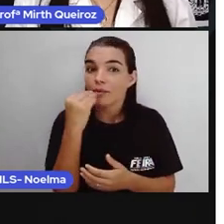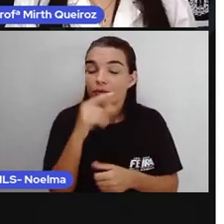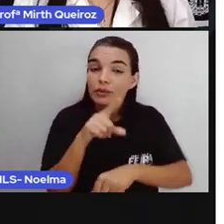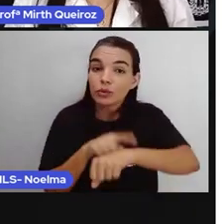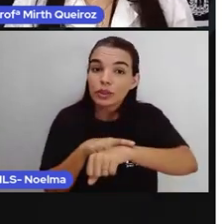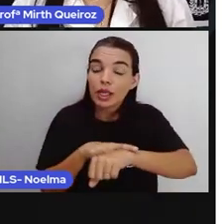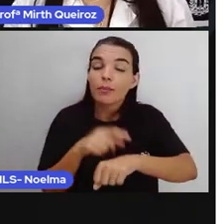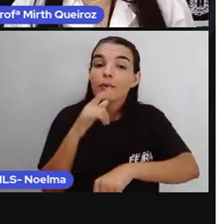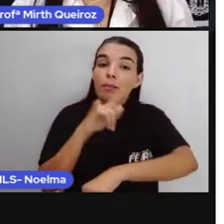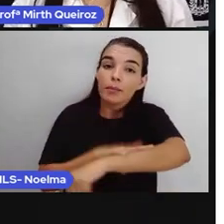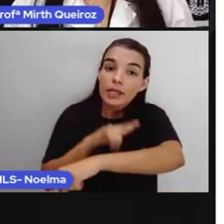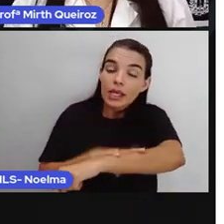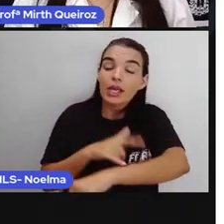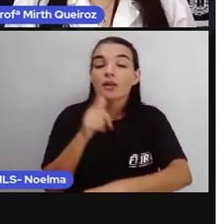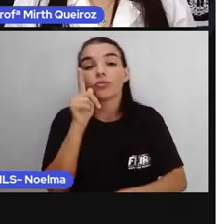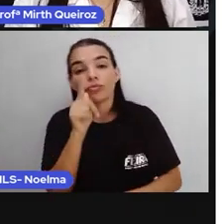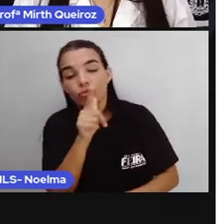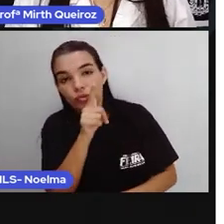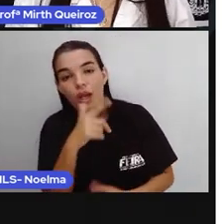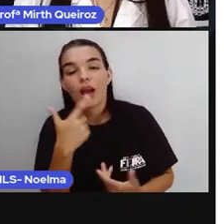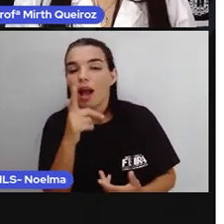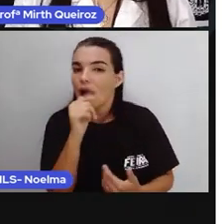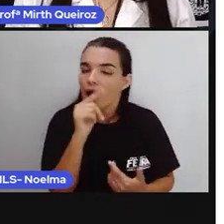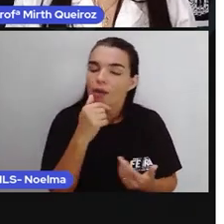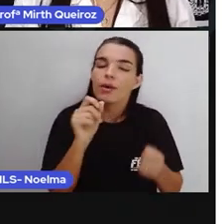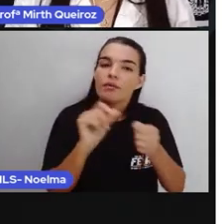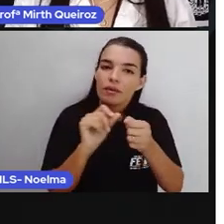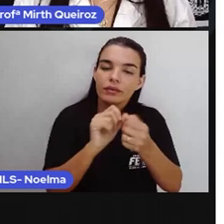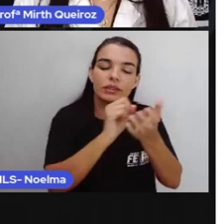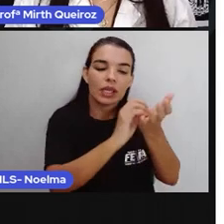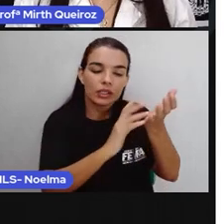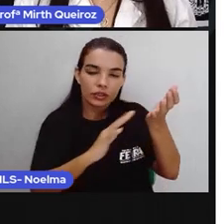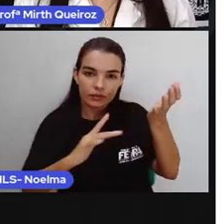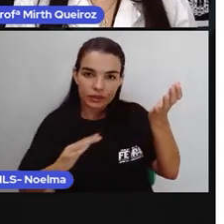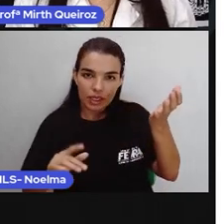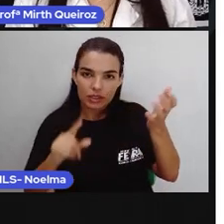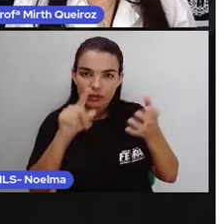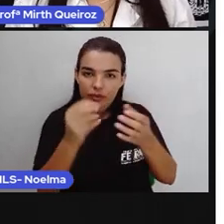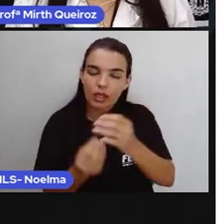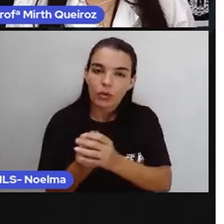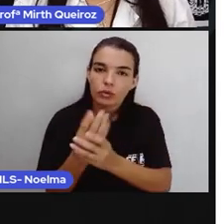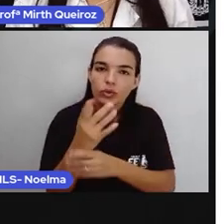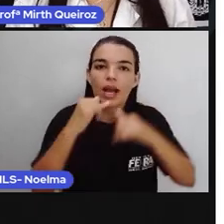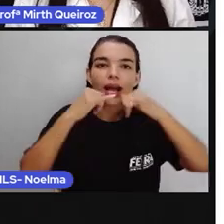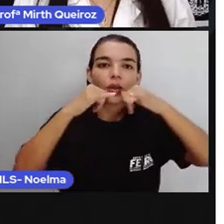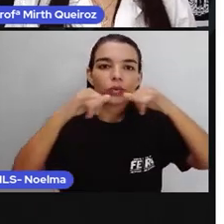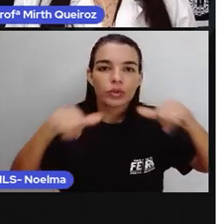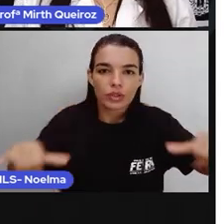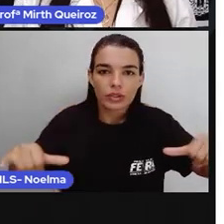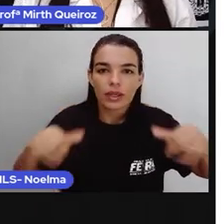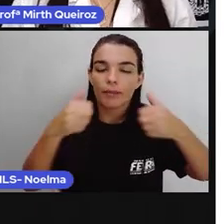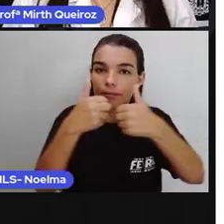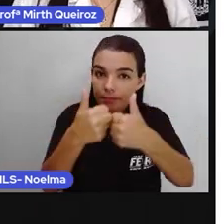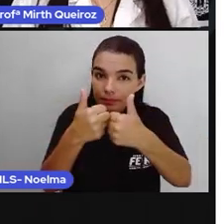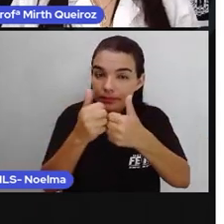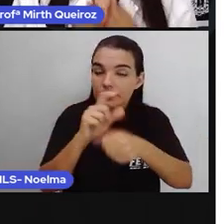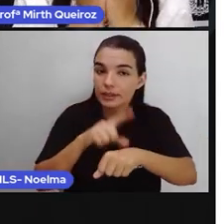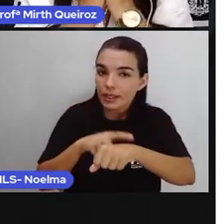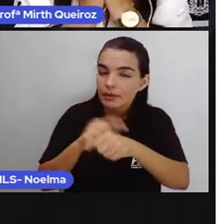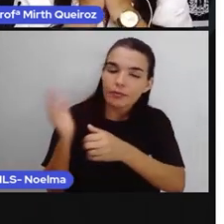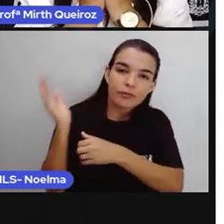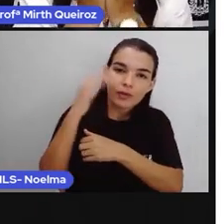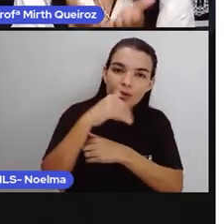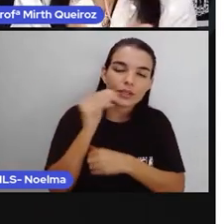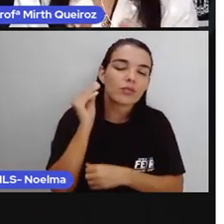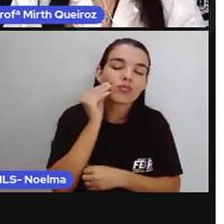tempo Para ir ao banheiro Para luchar E realizar a atividade Construindo aí A sua notícia Daqui a pouquinho A gente volta